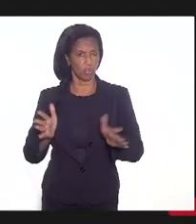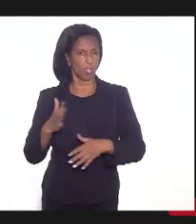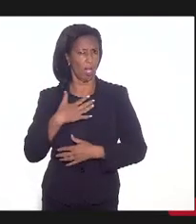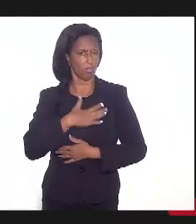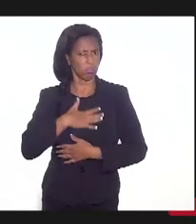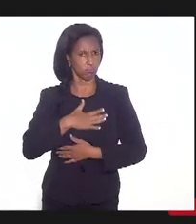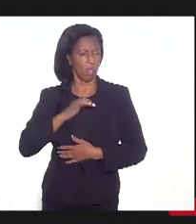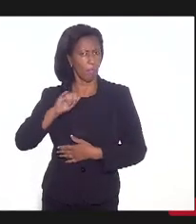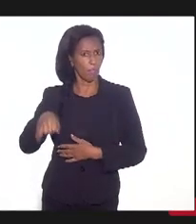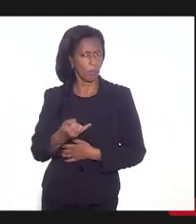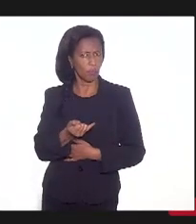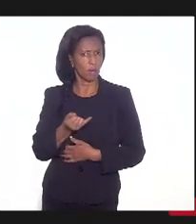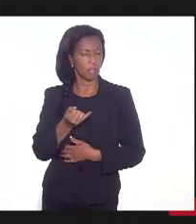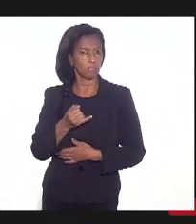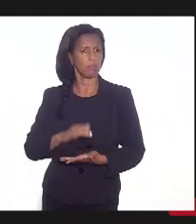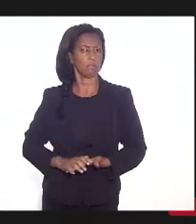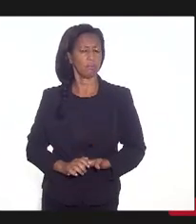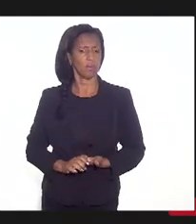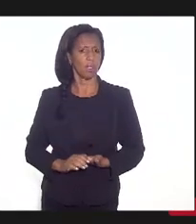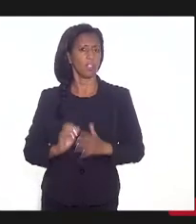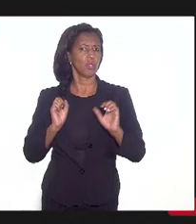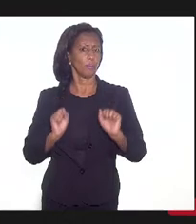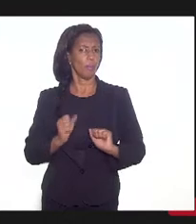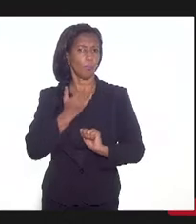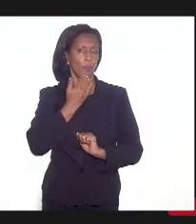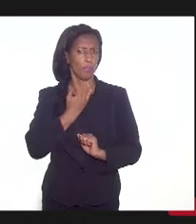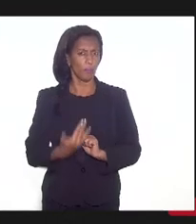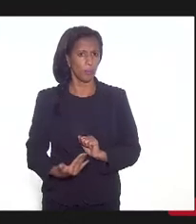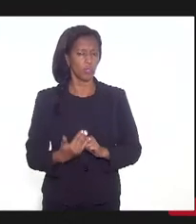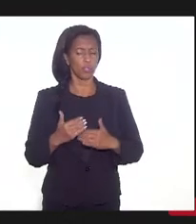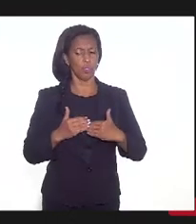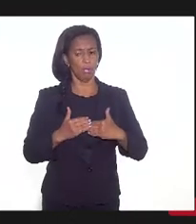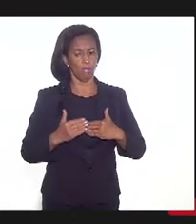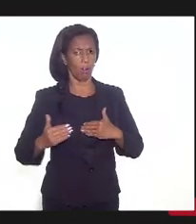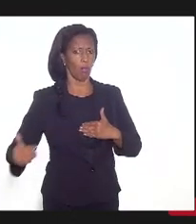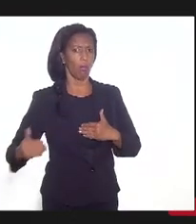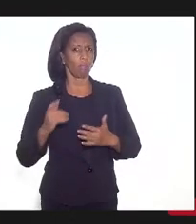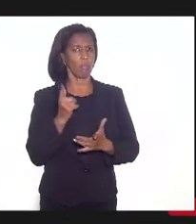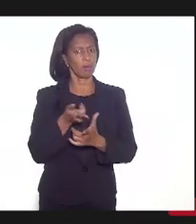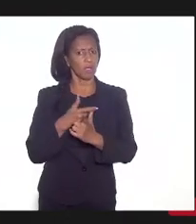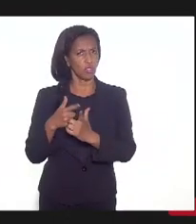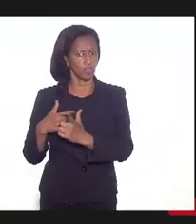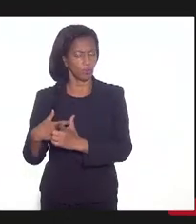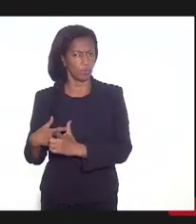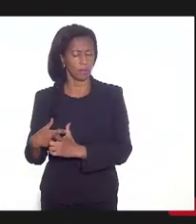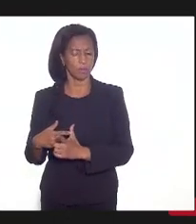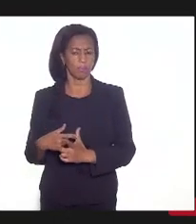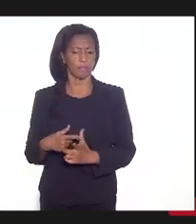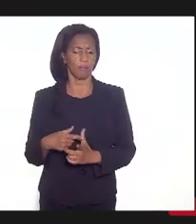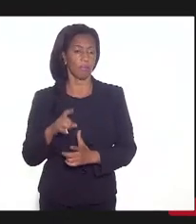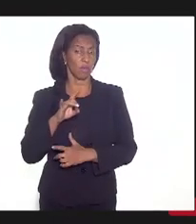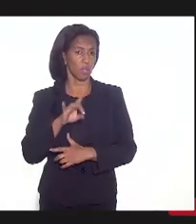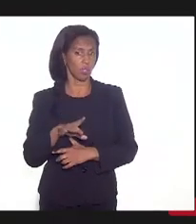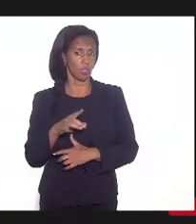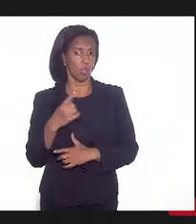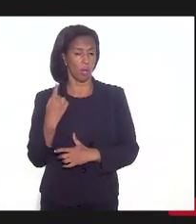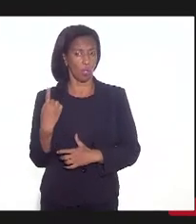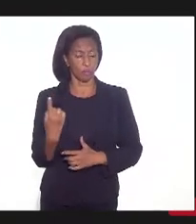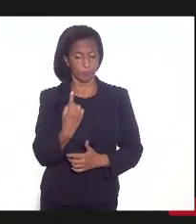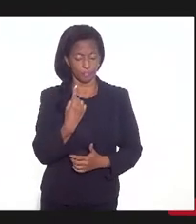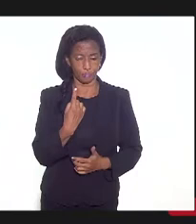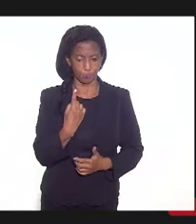benefícios, já pode pedir esse alongamento da dívida e sobre a questão ali